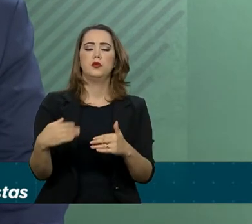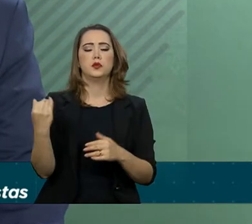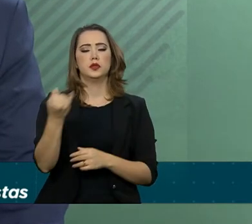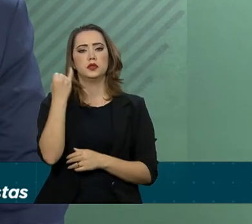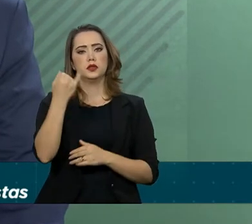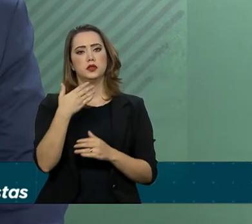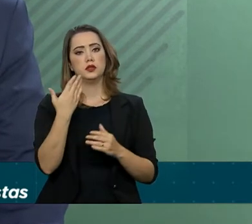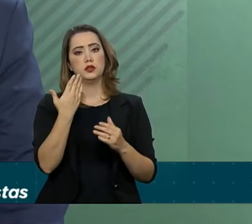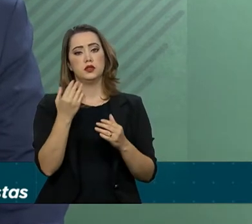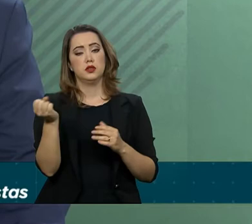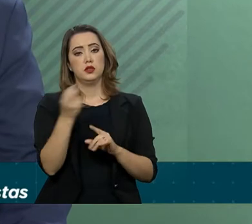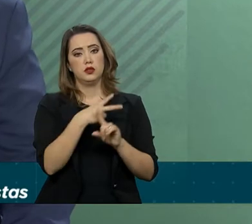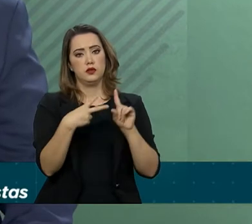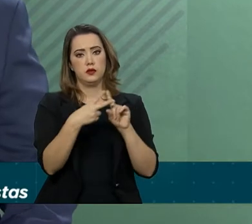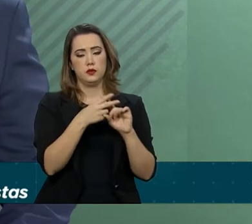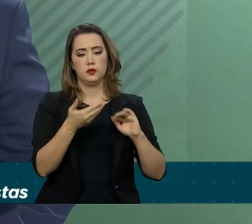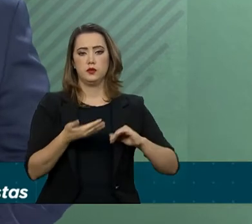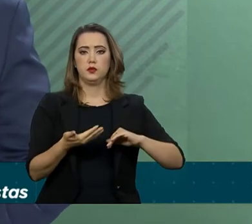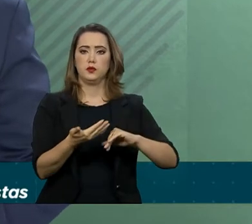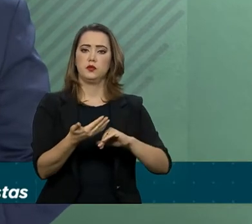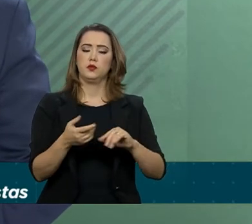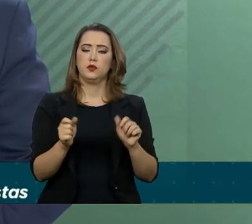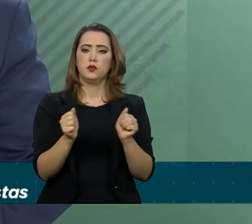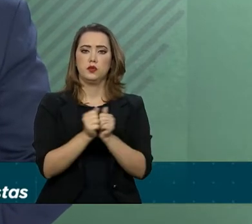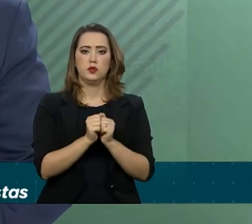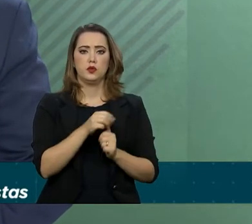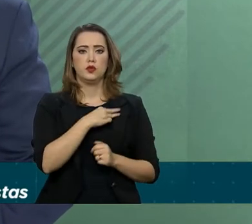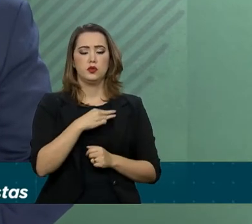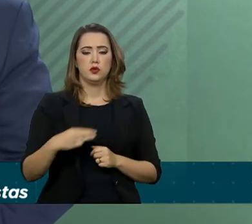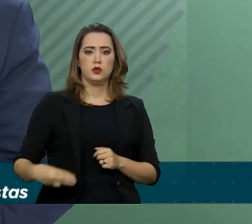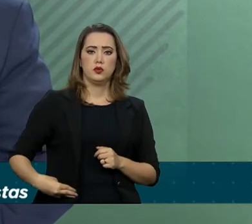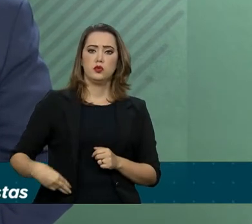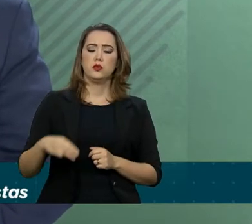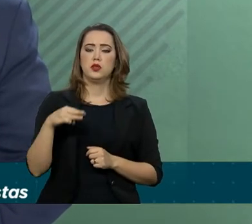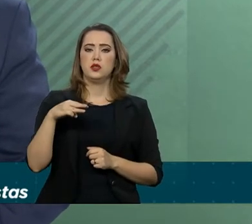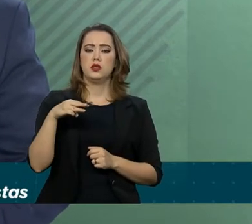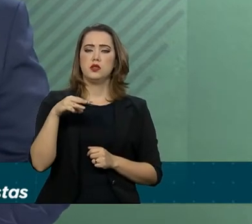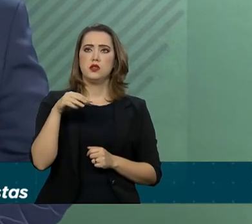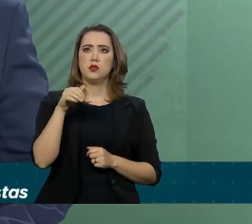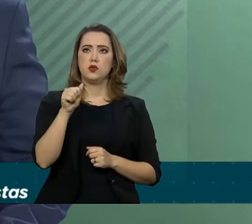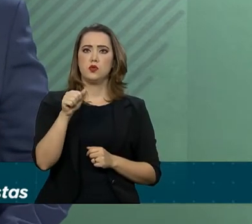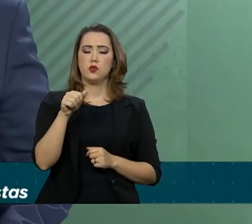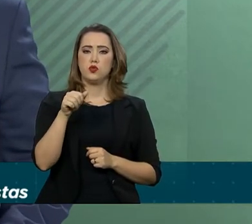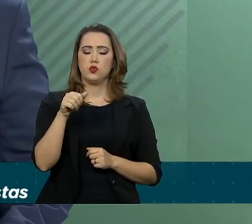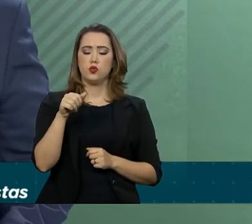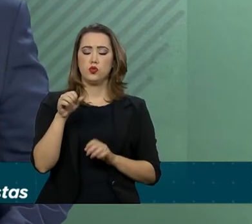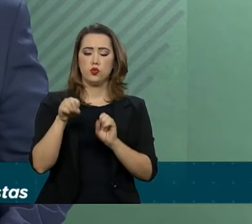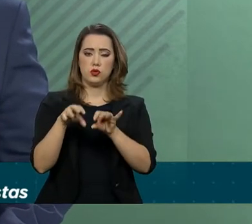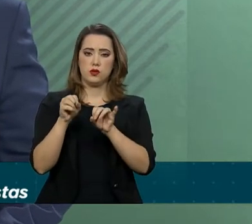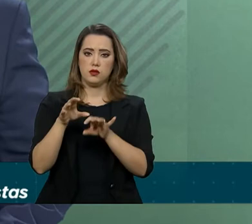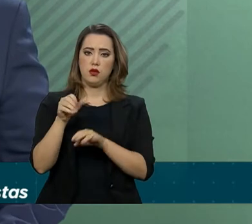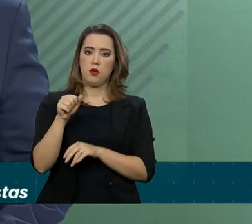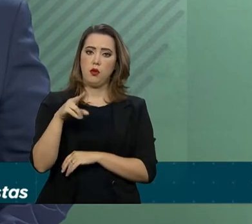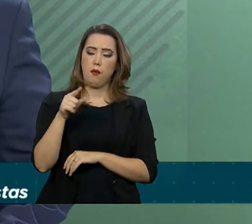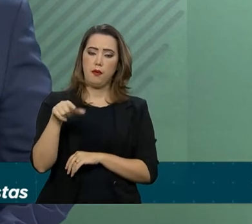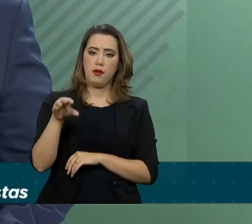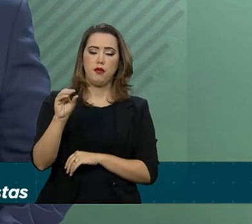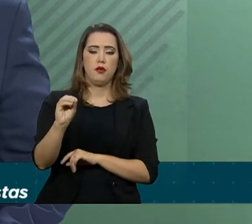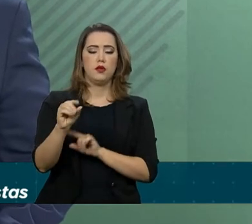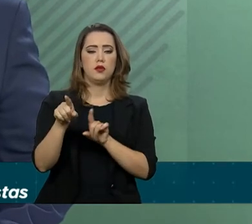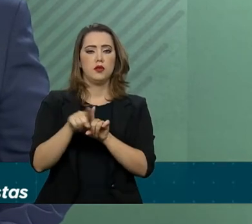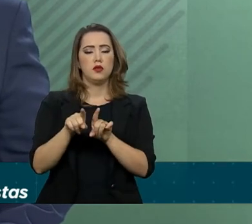Previdência no Congresso. Com o ministro Abraham Weintraub, às 16 horas,